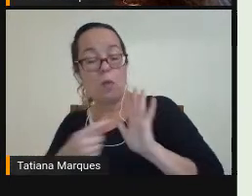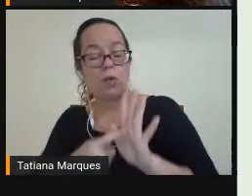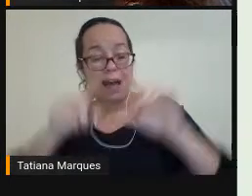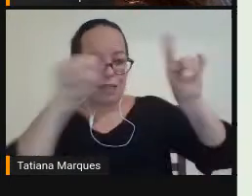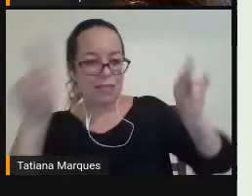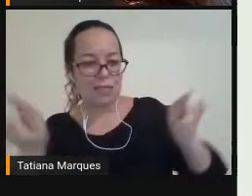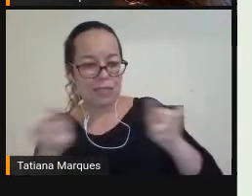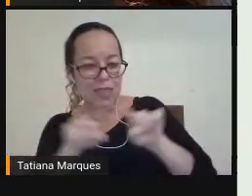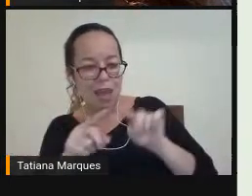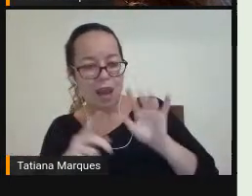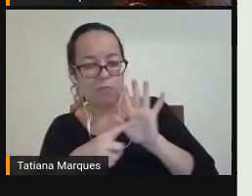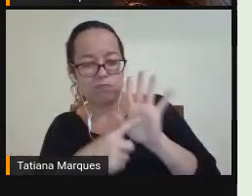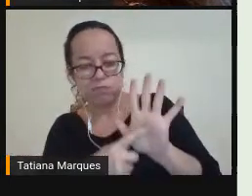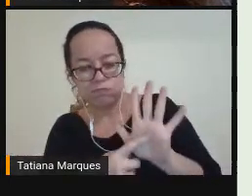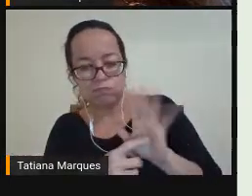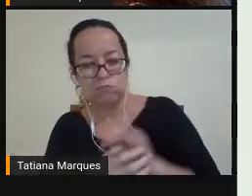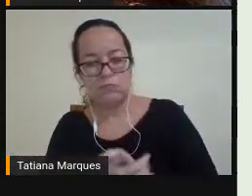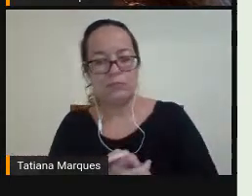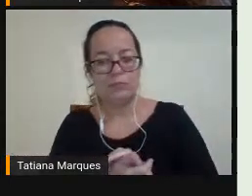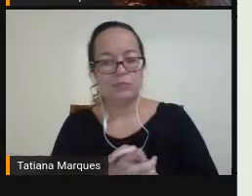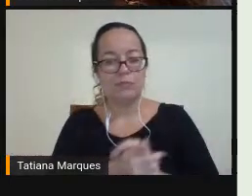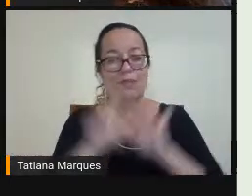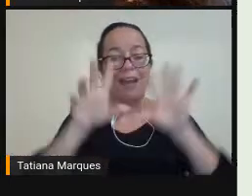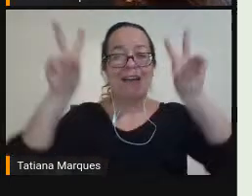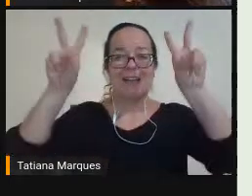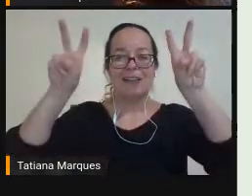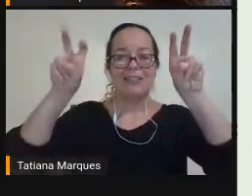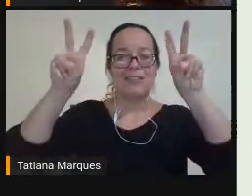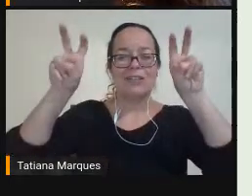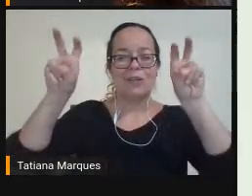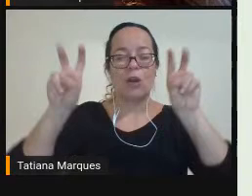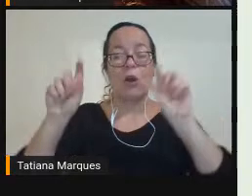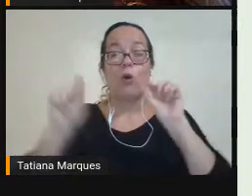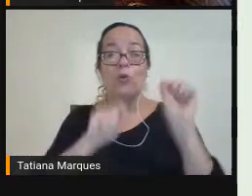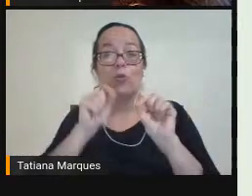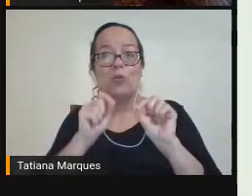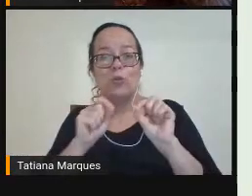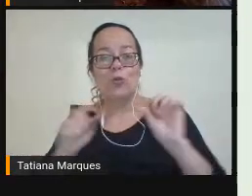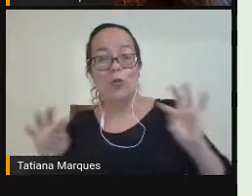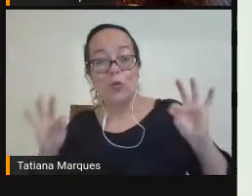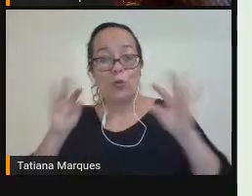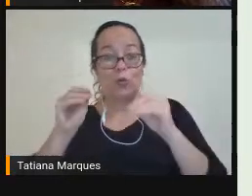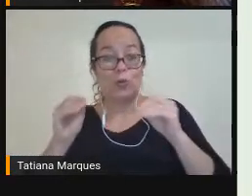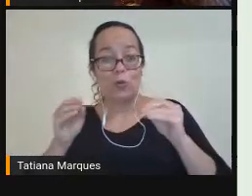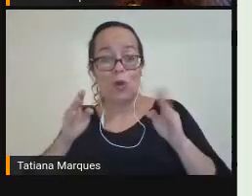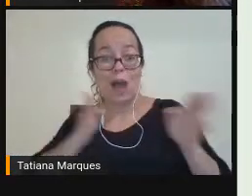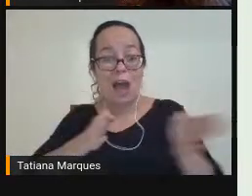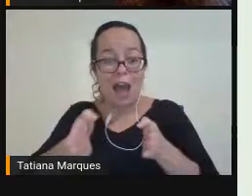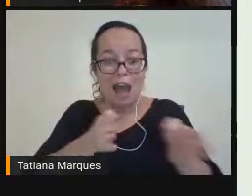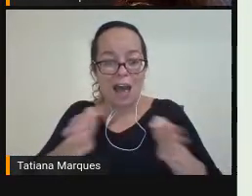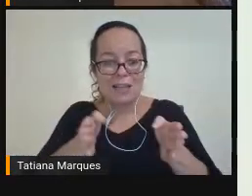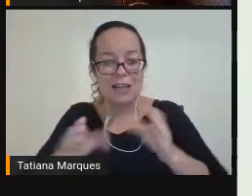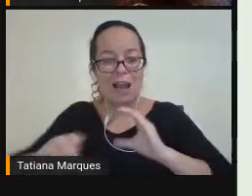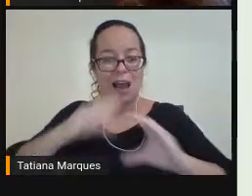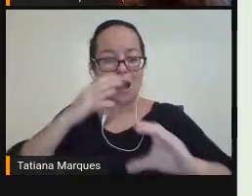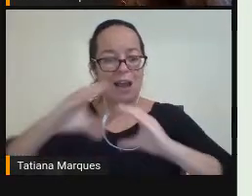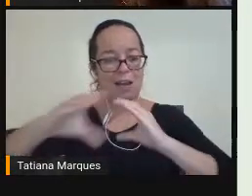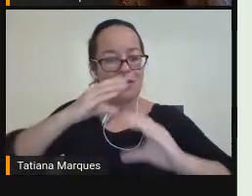Pessoal Olha o nosso Título aqui Tornar Acessível Comunicar